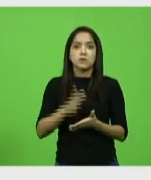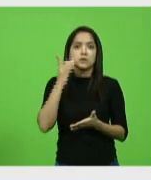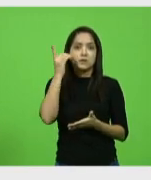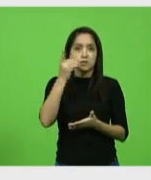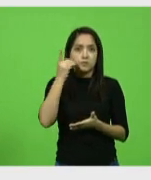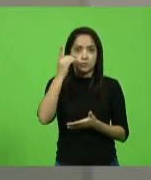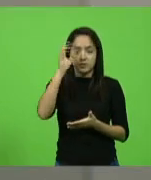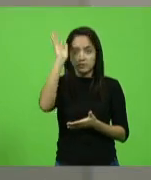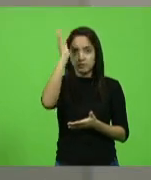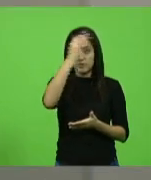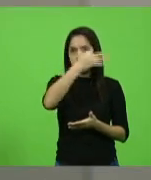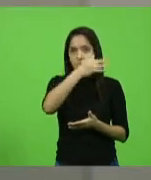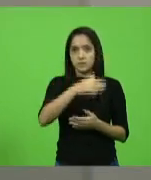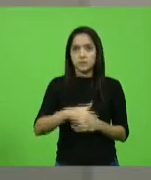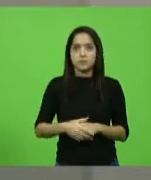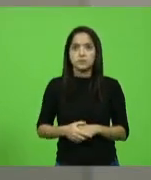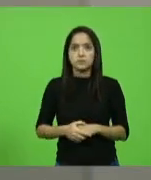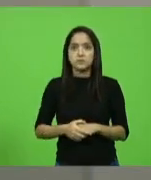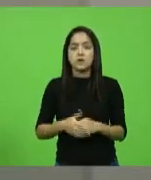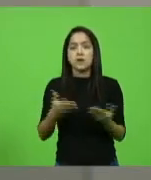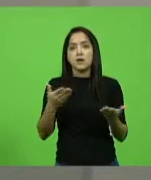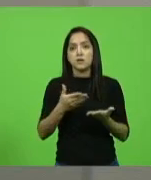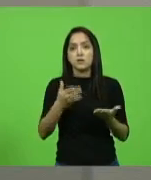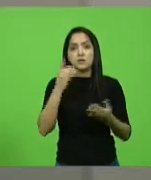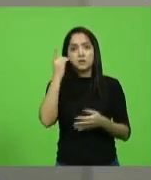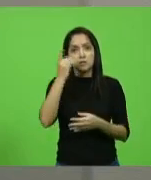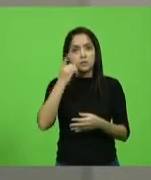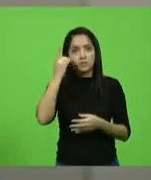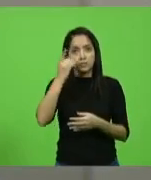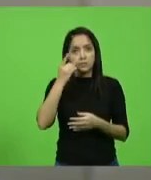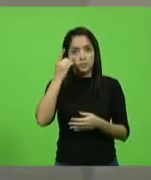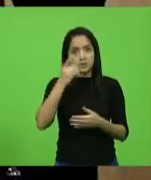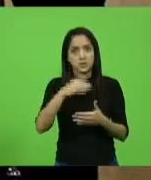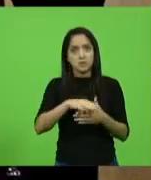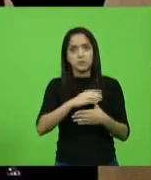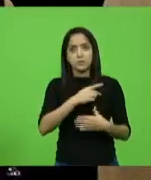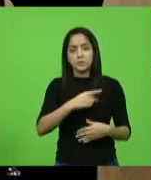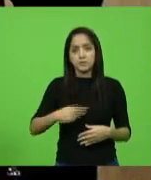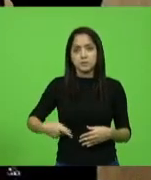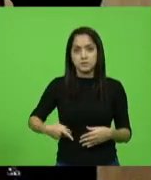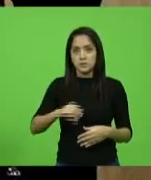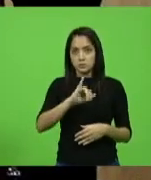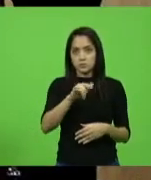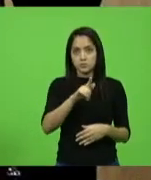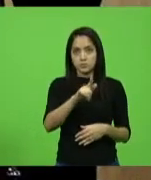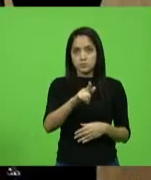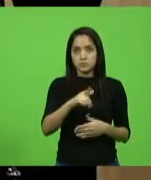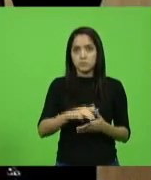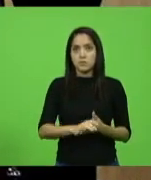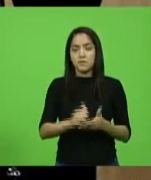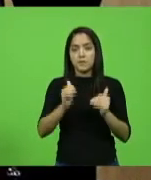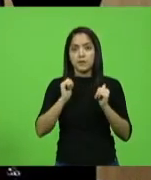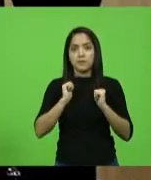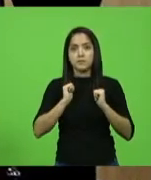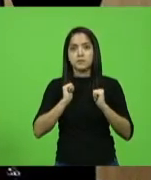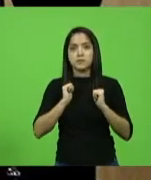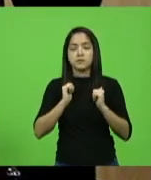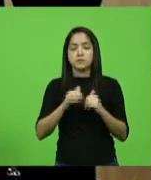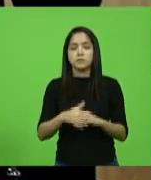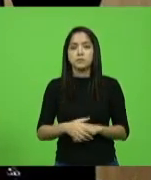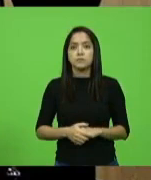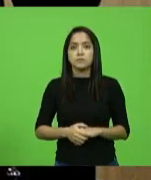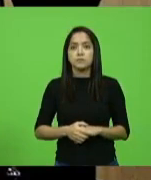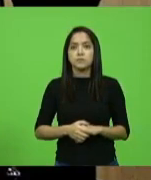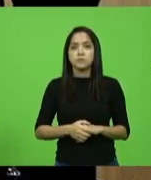Fabiano da Luz. Como vota o deputado e presidente Júlio Garcia. Pela abstenção, secretário. O